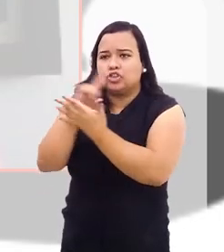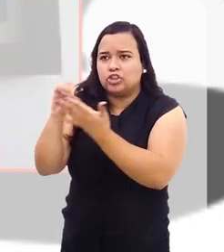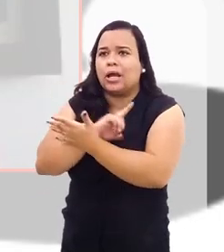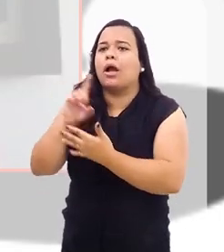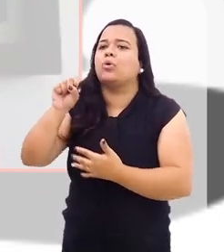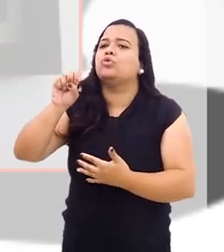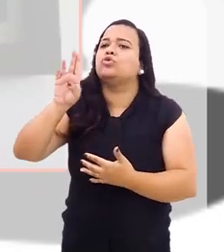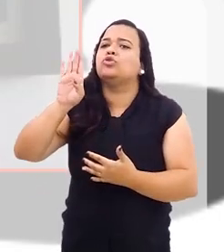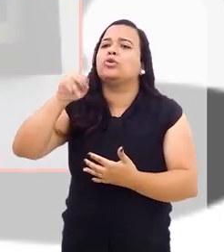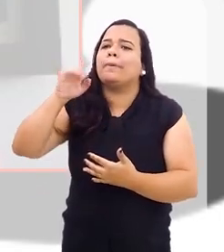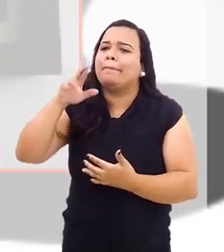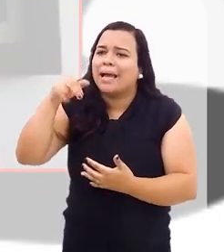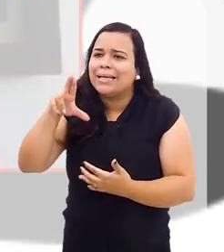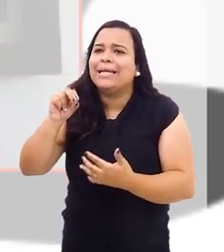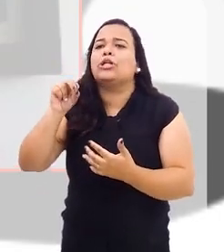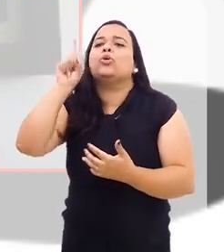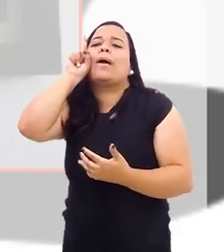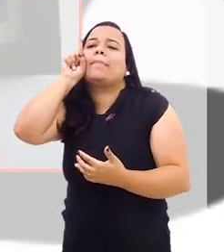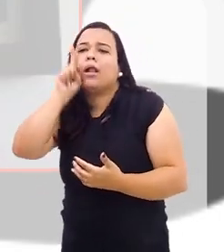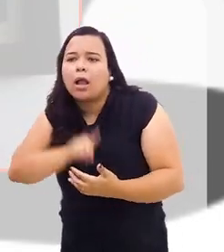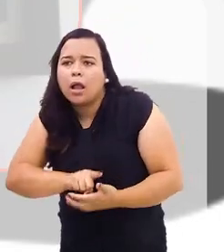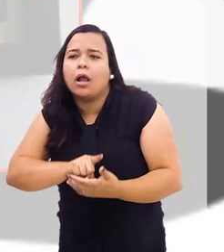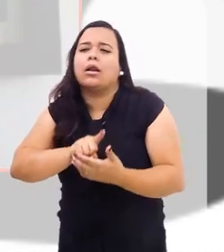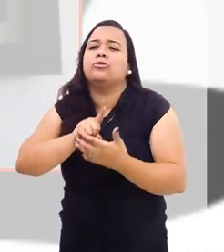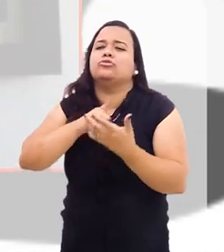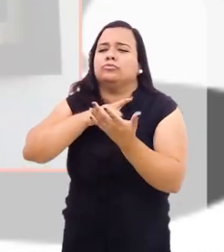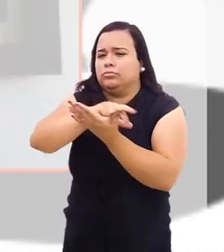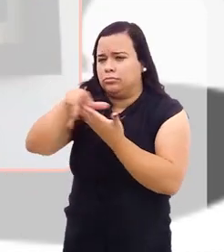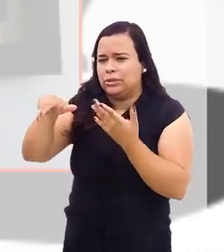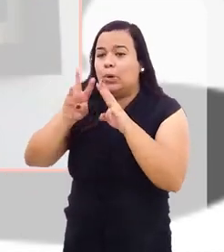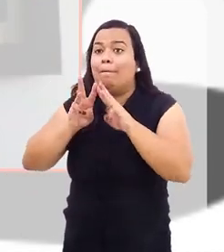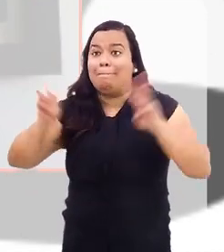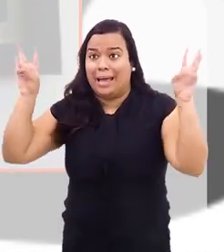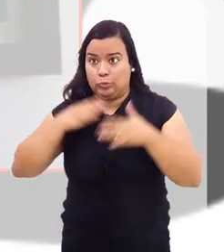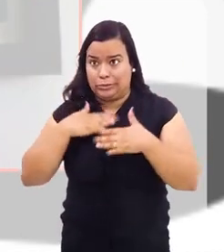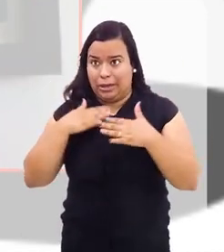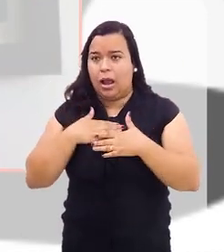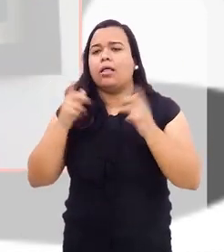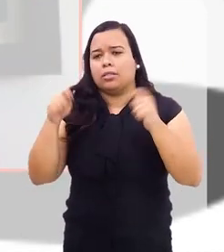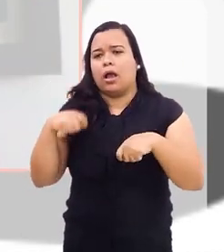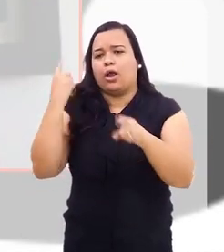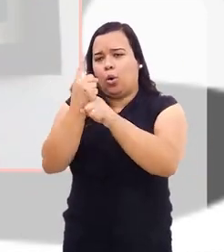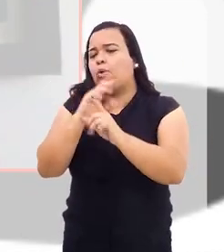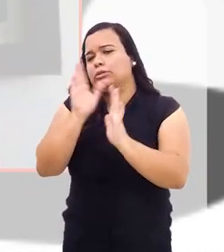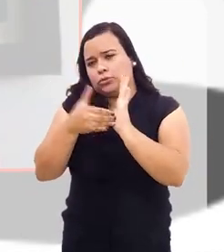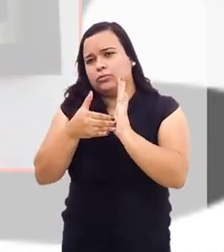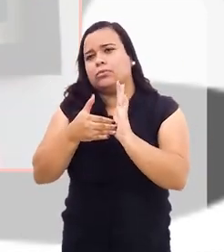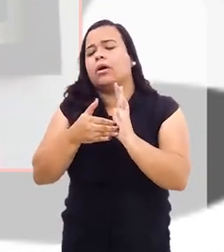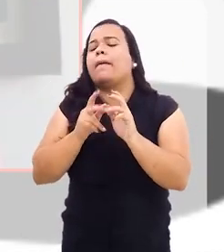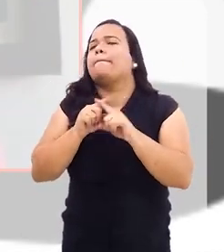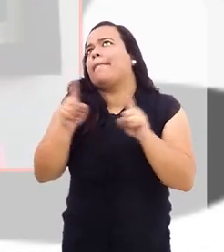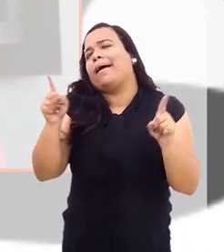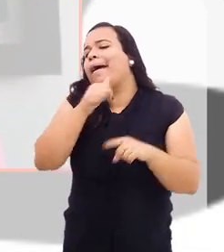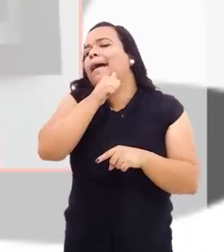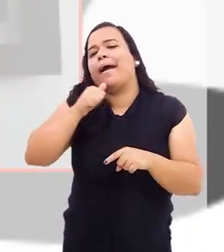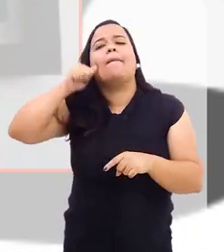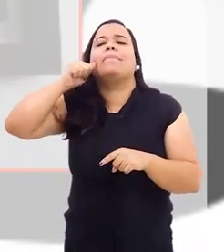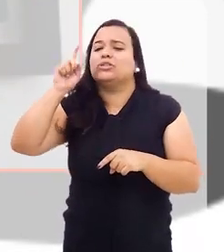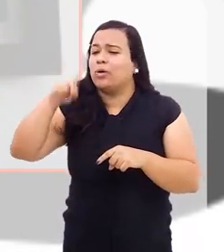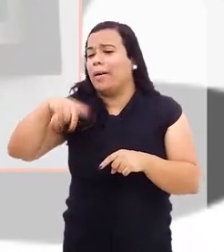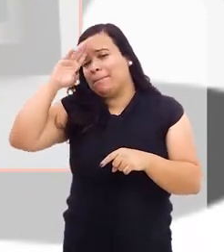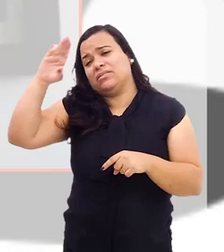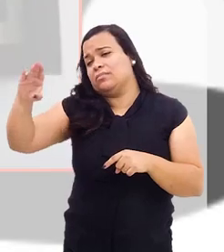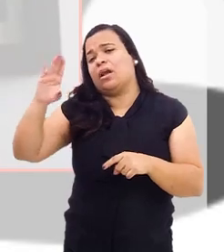como Submarino, Americanas. Pelo meu site você encontra todos eles, tá? Mas a Amazon é a plataforma